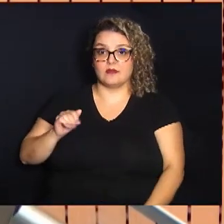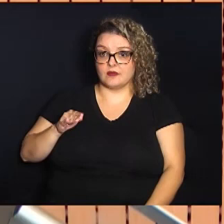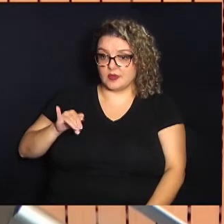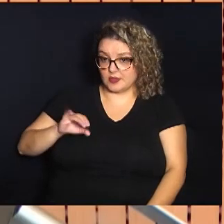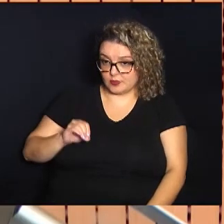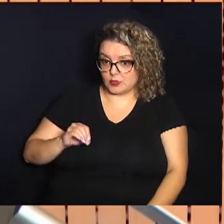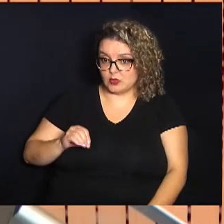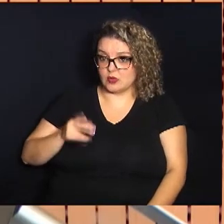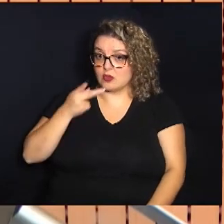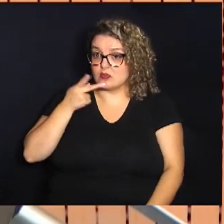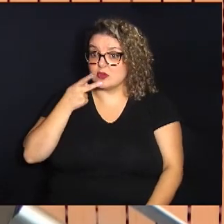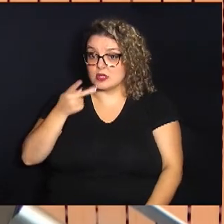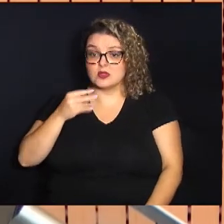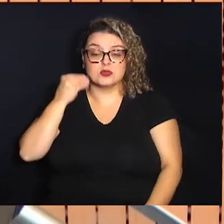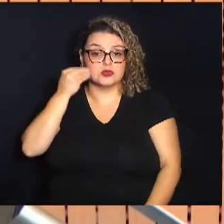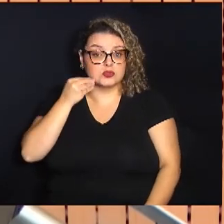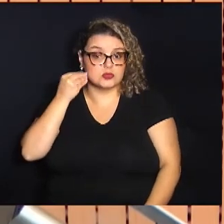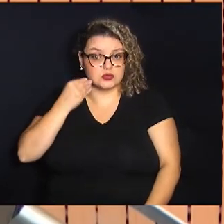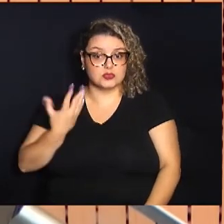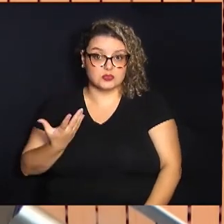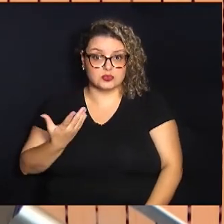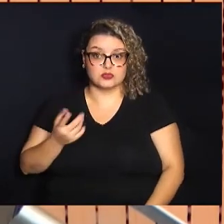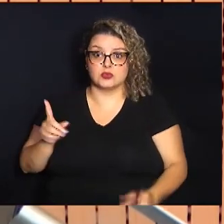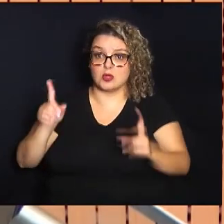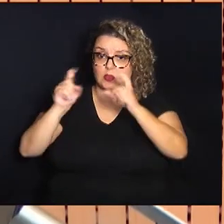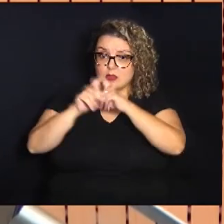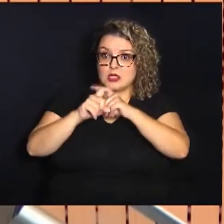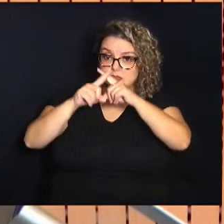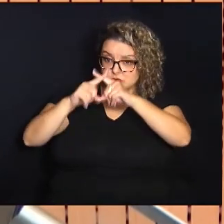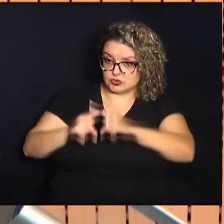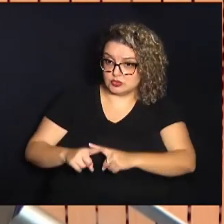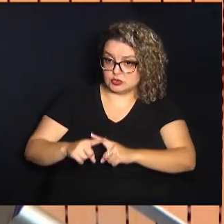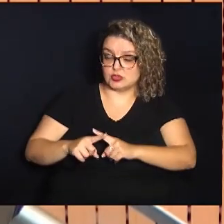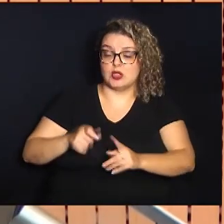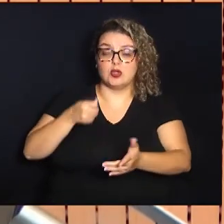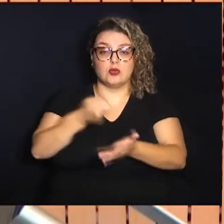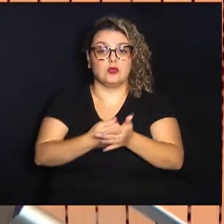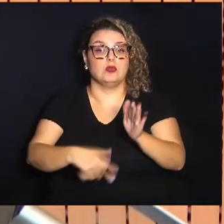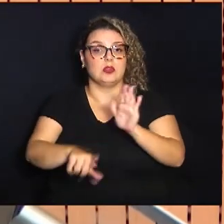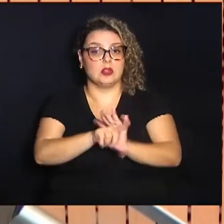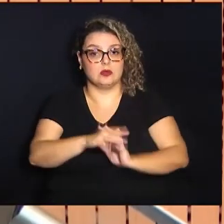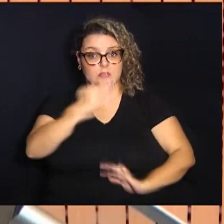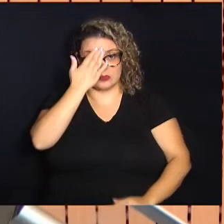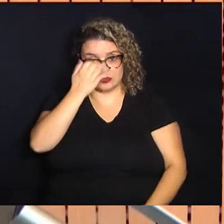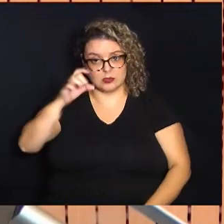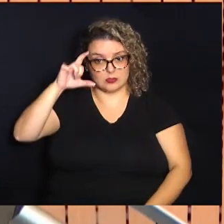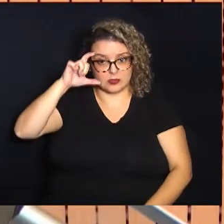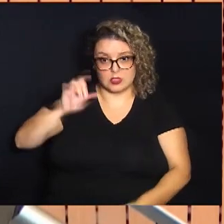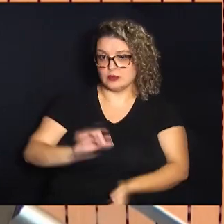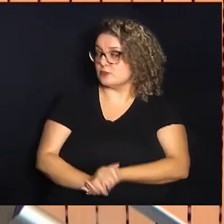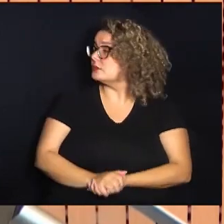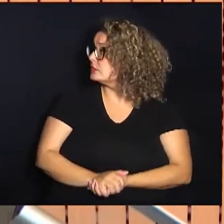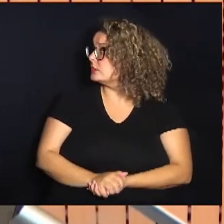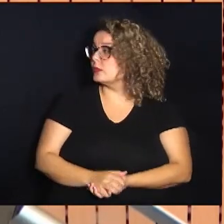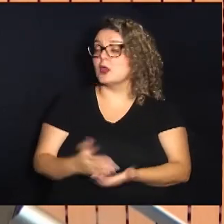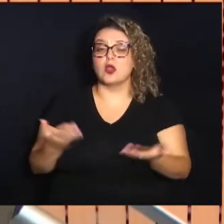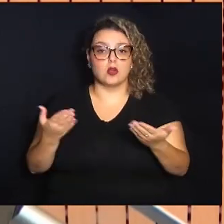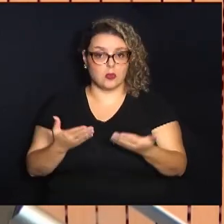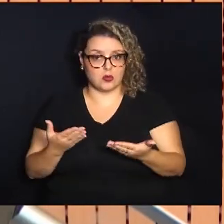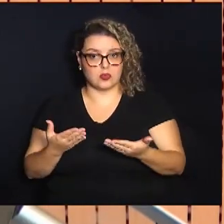contou sobre sua experiência com os desafios e o cumprimento da lei Maria da Penha hoje para você